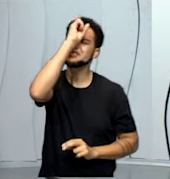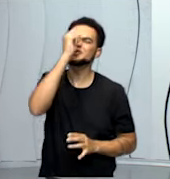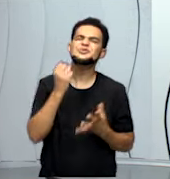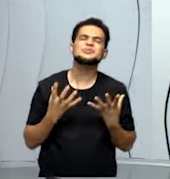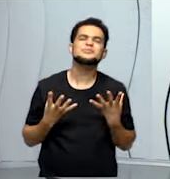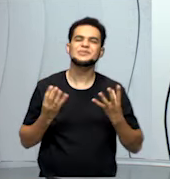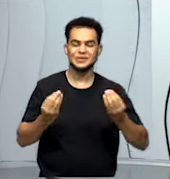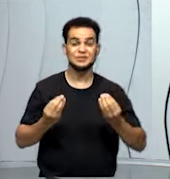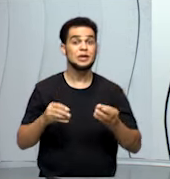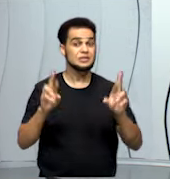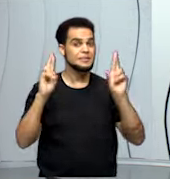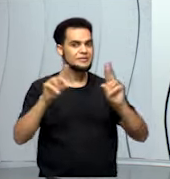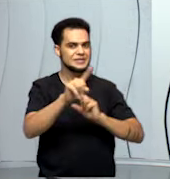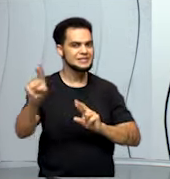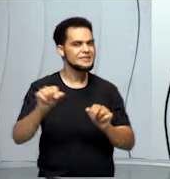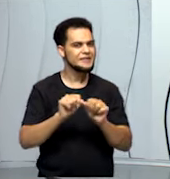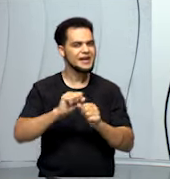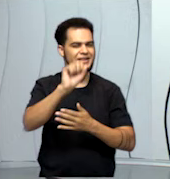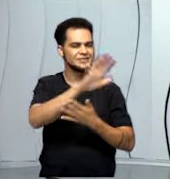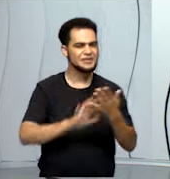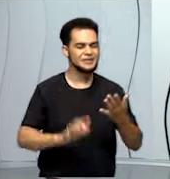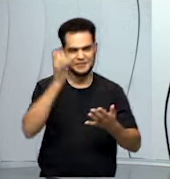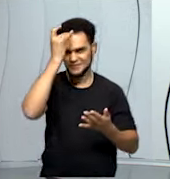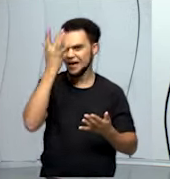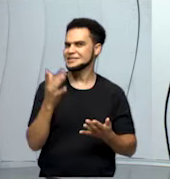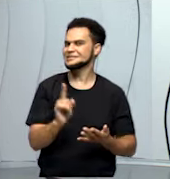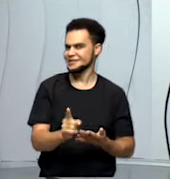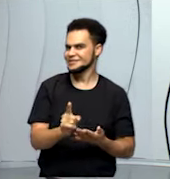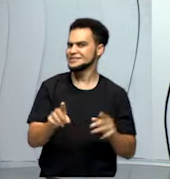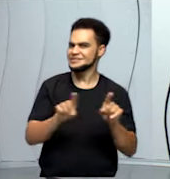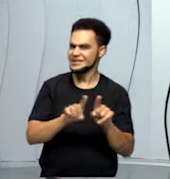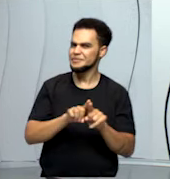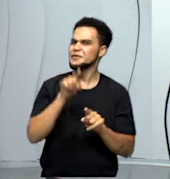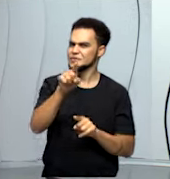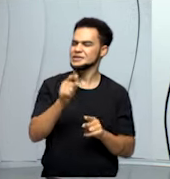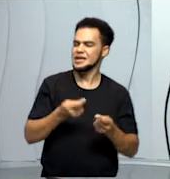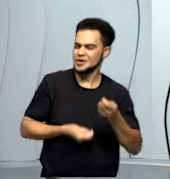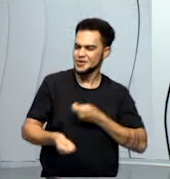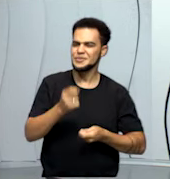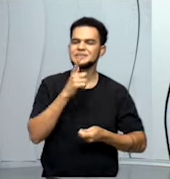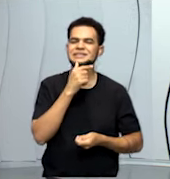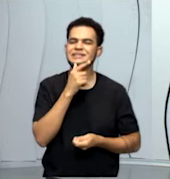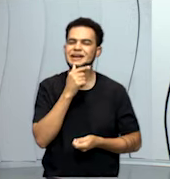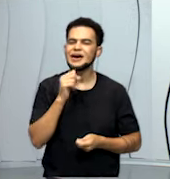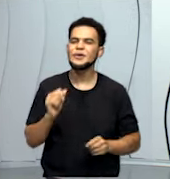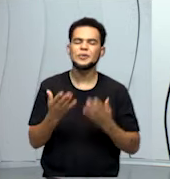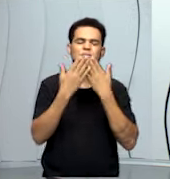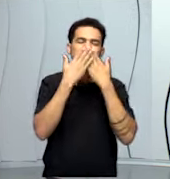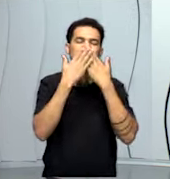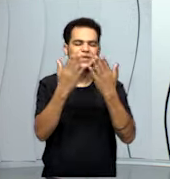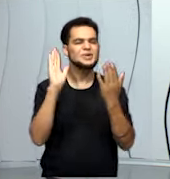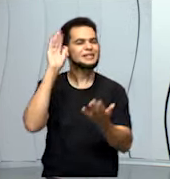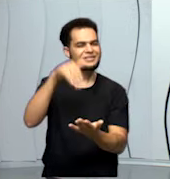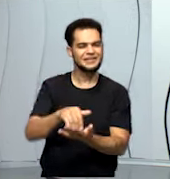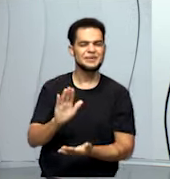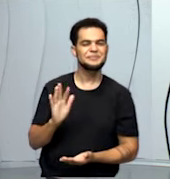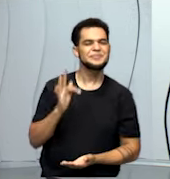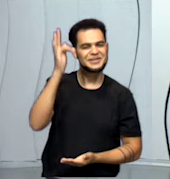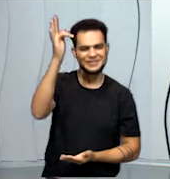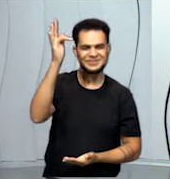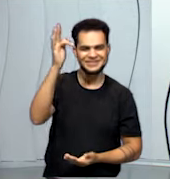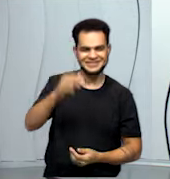faça suas atividades com facilidade e principalmente que você economize água. Um grande beijo e até a próxima!